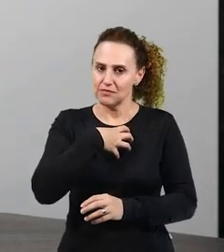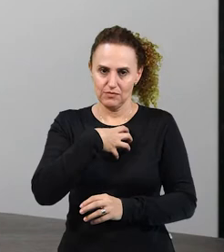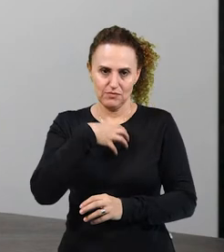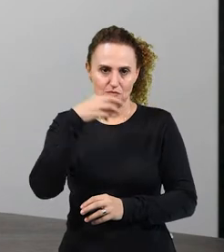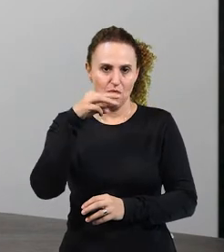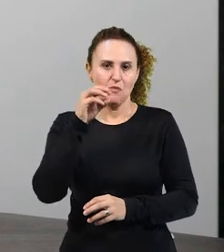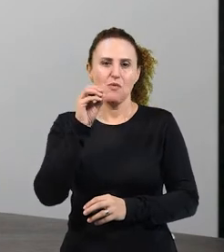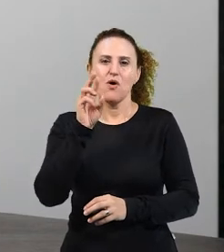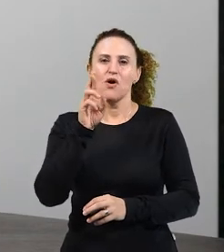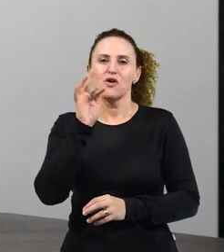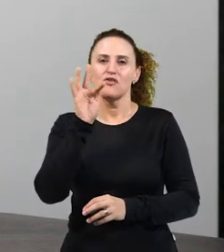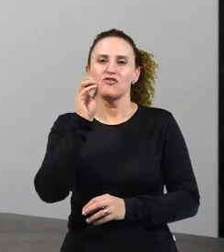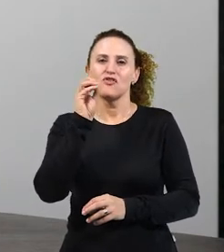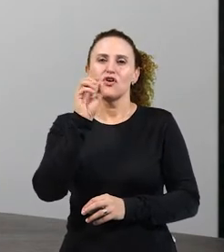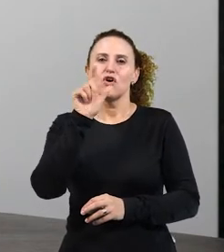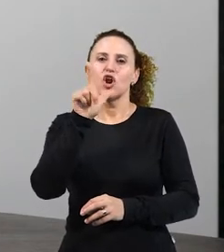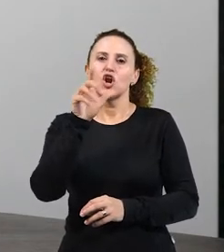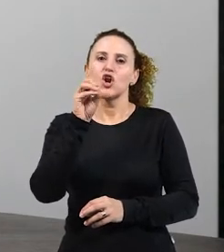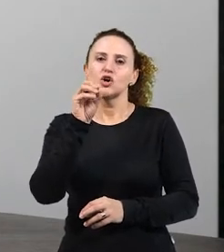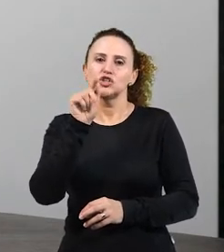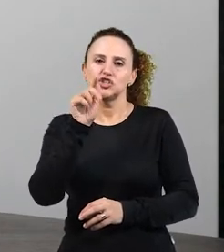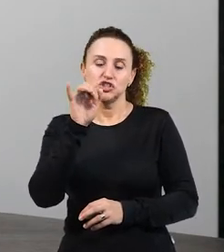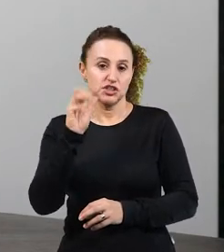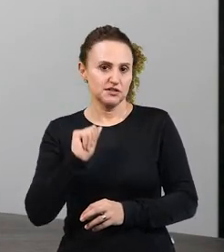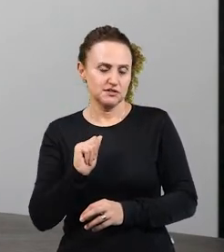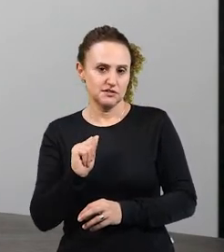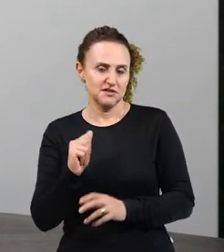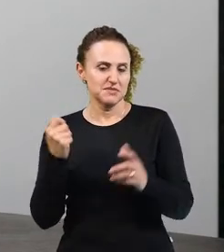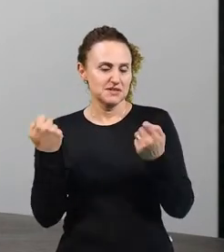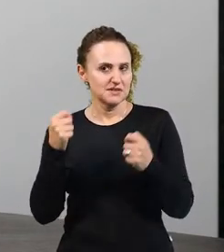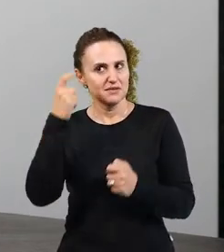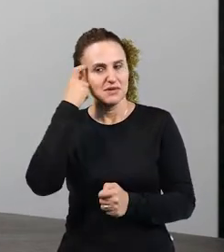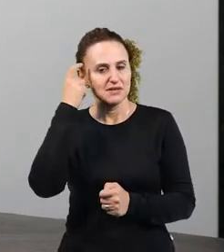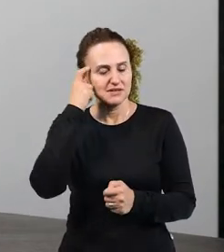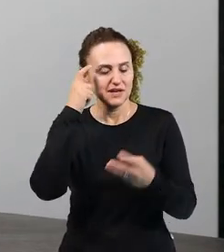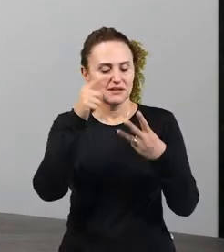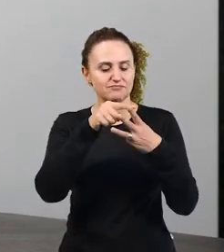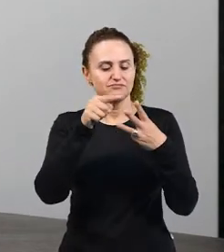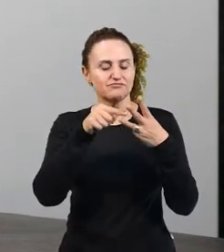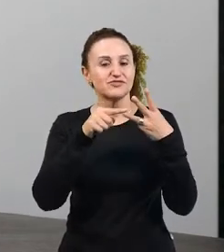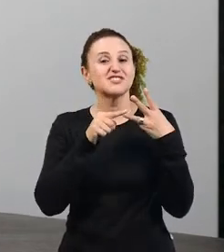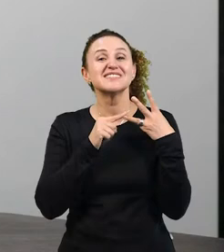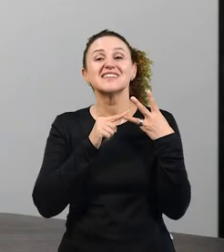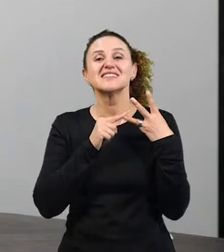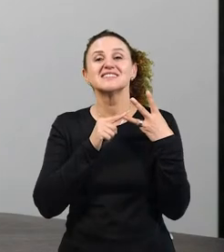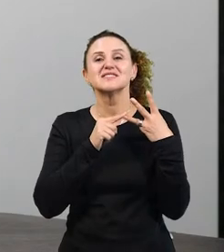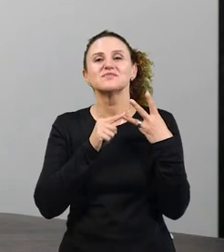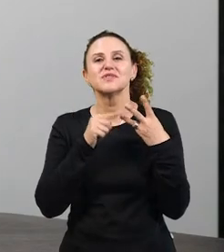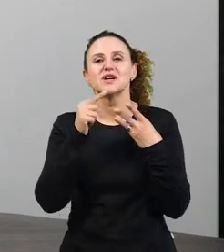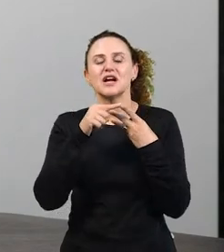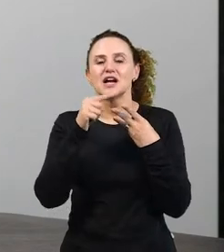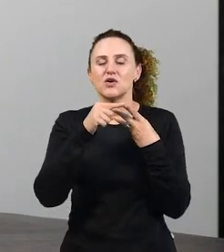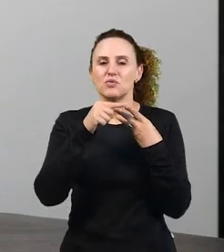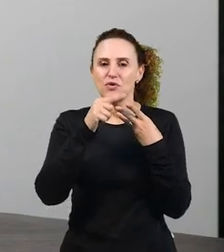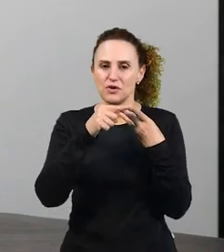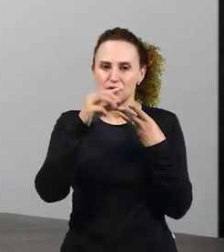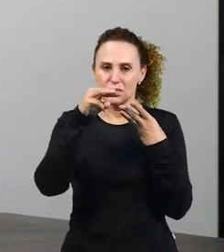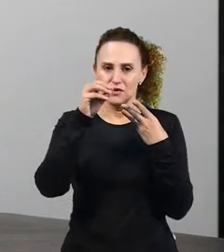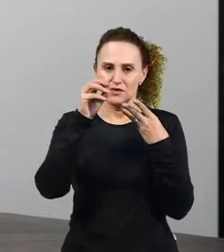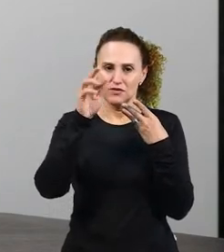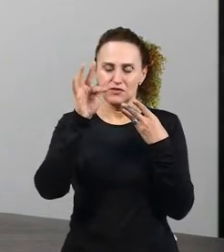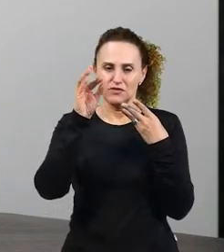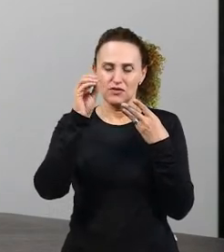morfológica. Nós temos que levar em consideração os três critérios, o morfológico, o sintático e o